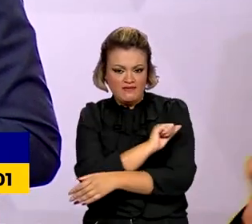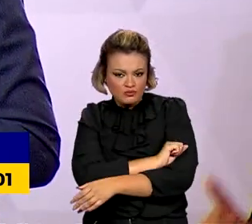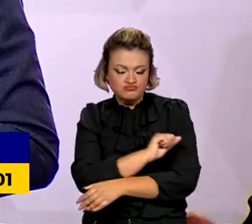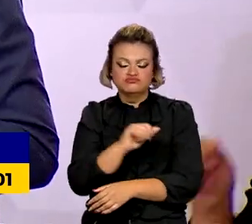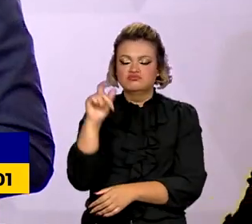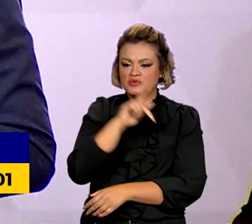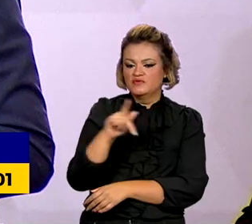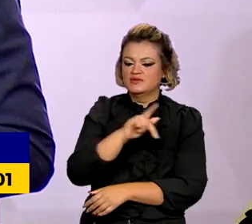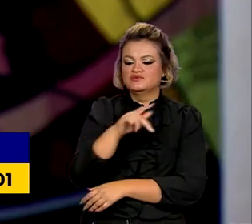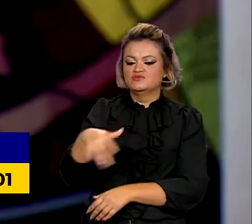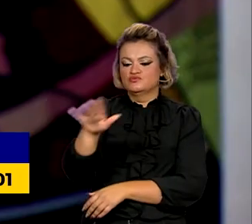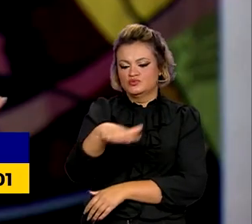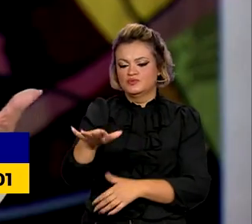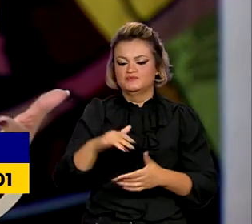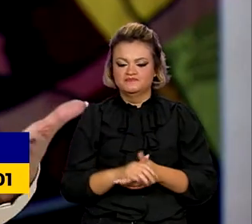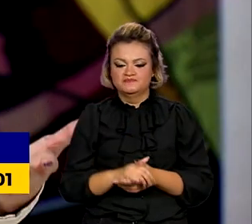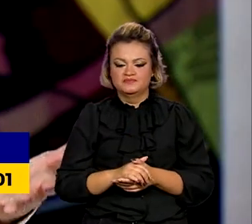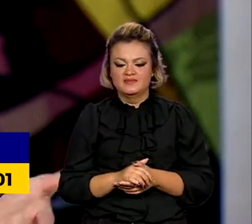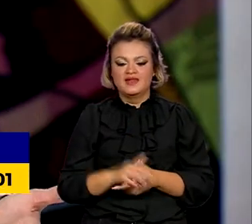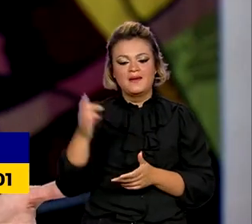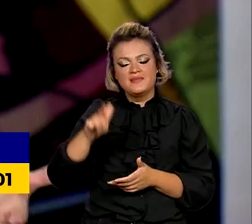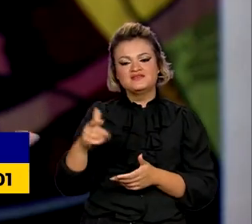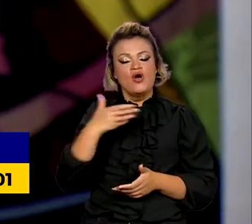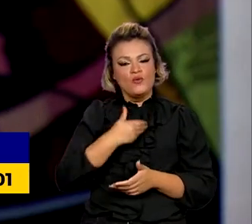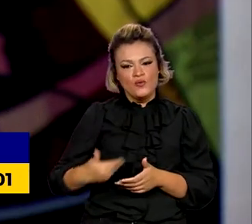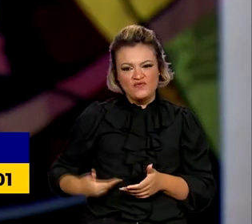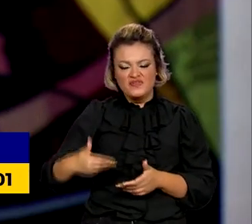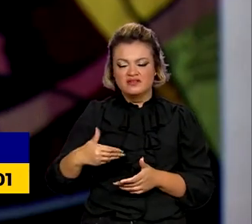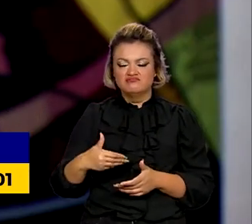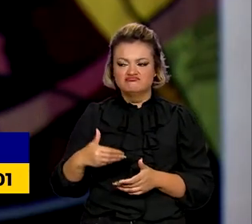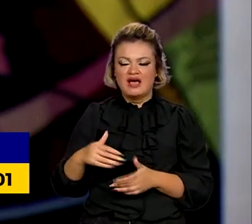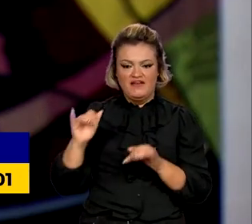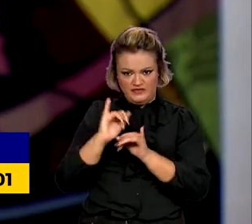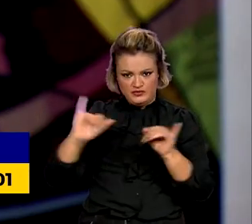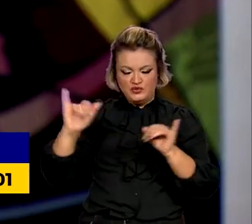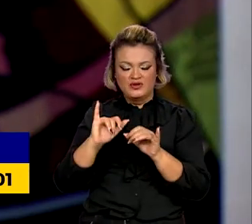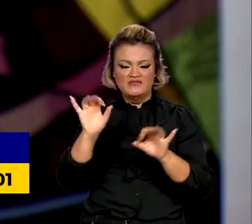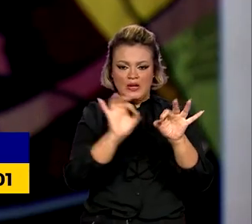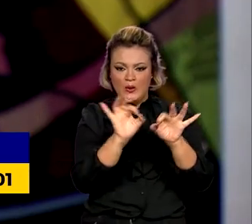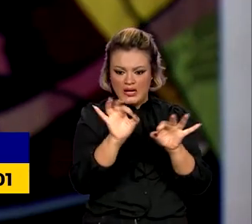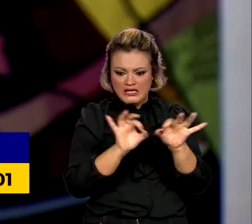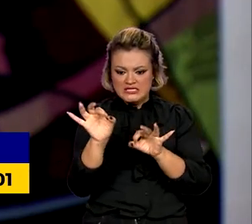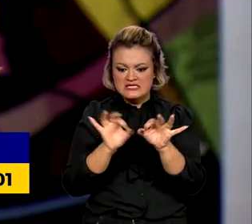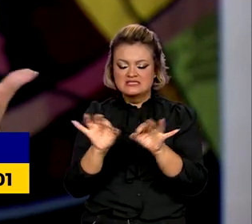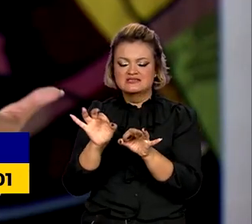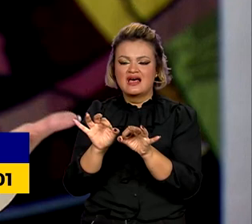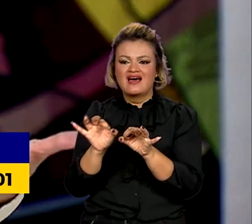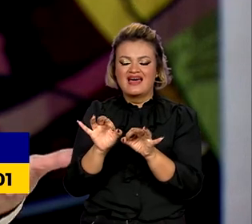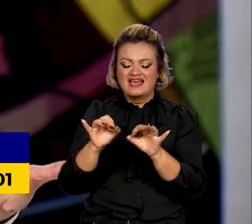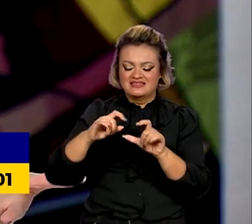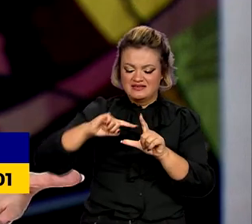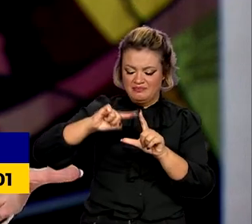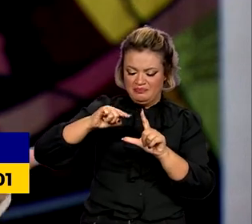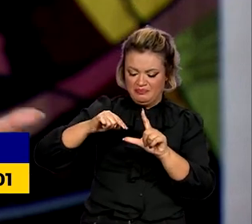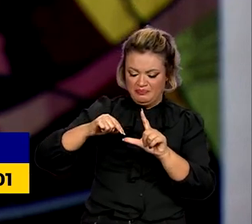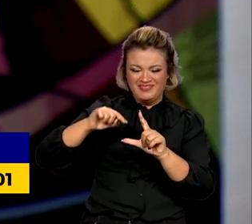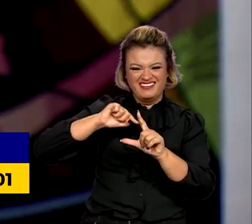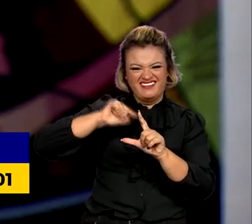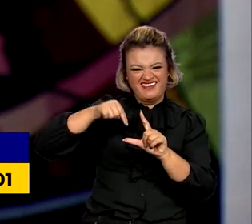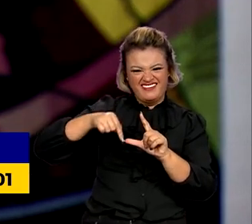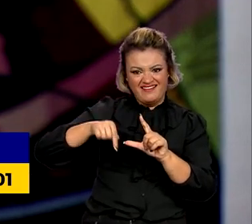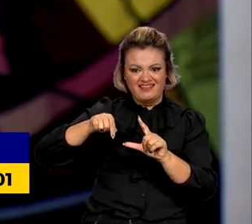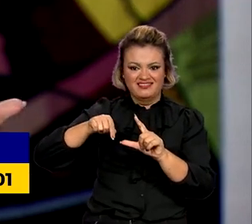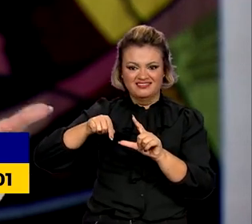de toda a universidade. Ainda segundo o governo, a recomposição vai reverter a curva descendente do orçamento das